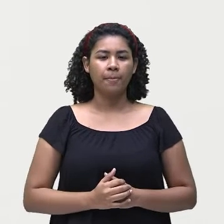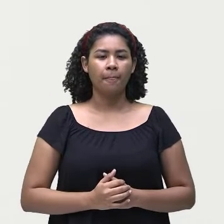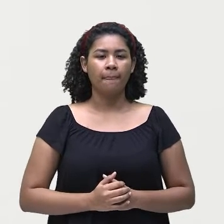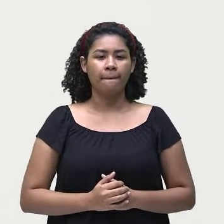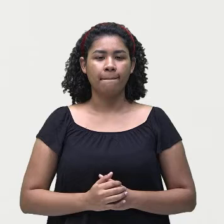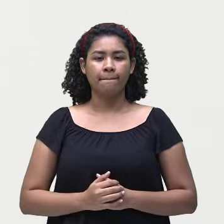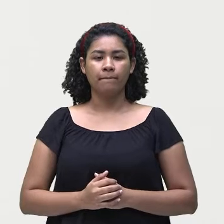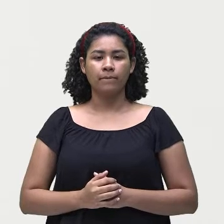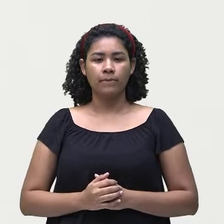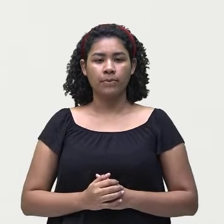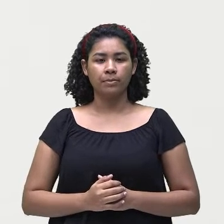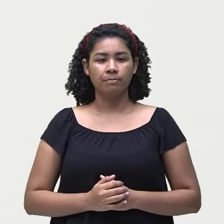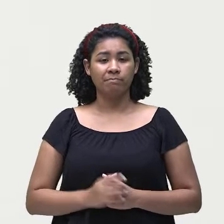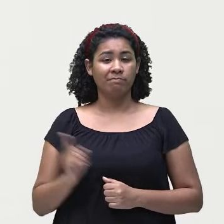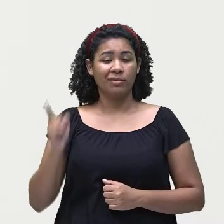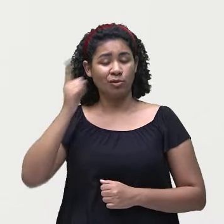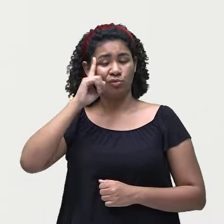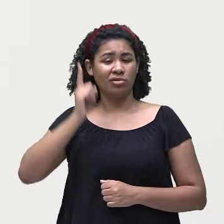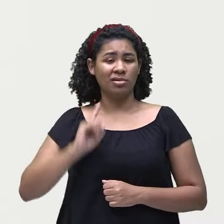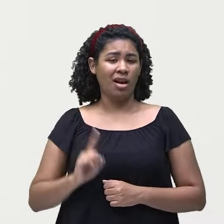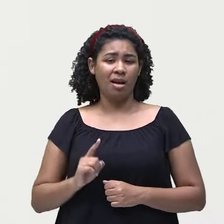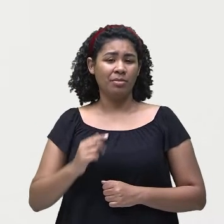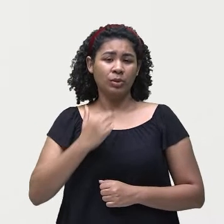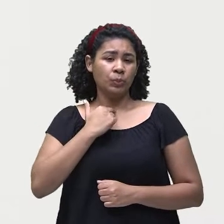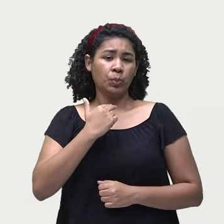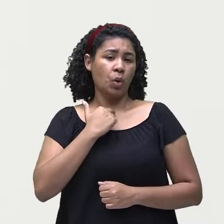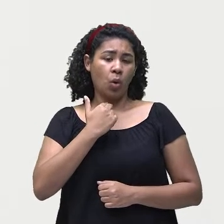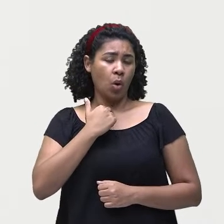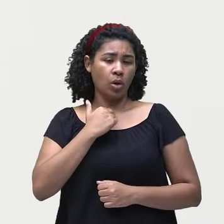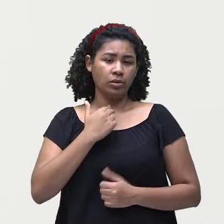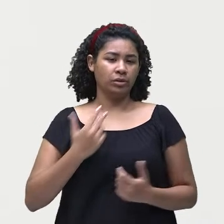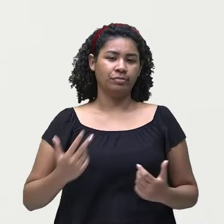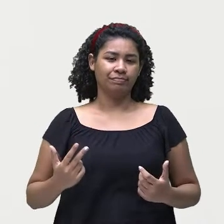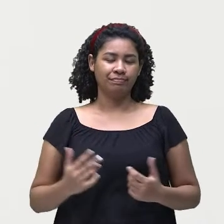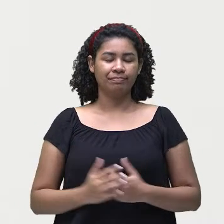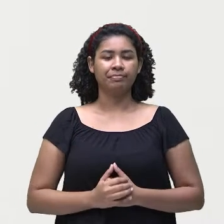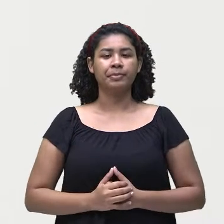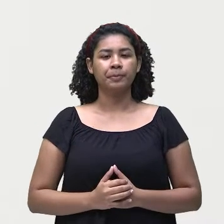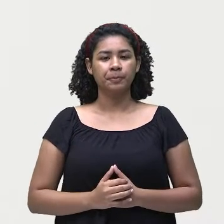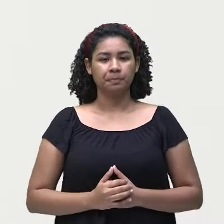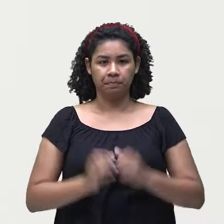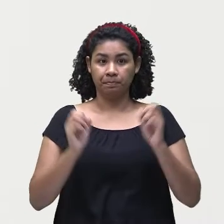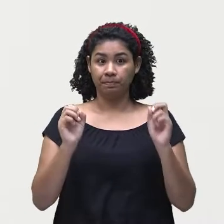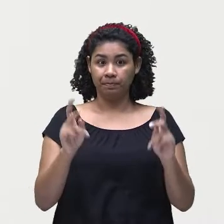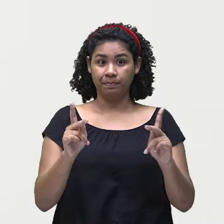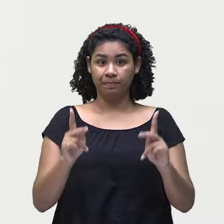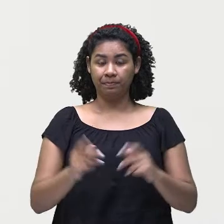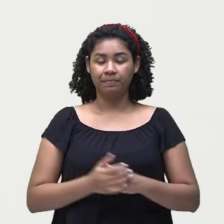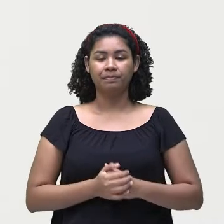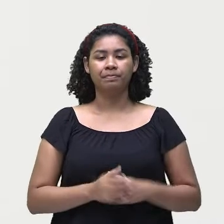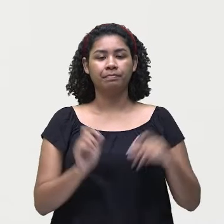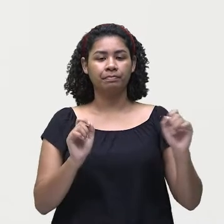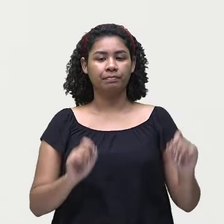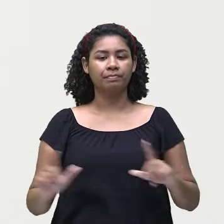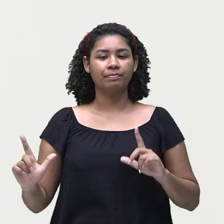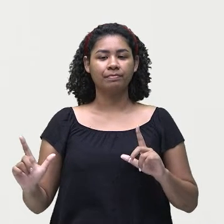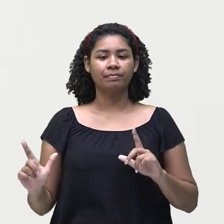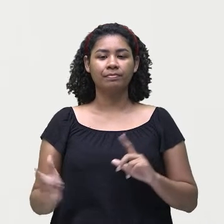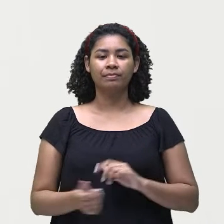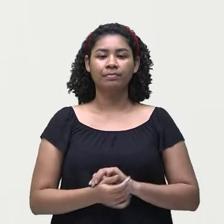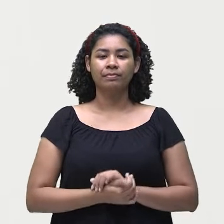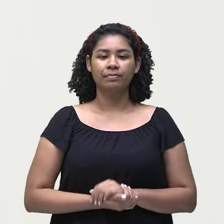Vitória não pode cozinhar mesmo, não pode cozinhar de jeito nenhum, ok? Vamos em frente, então.